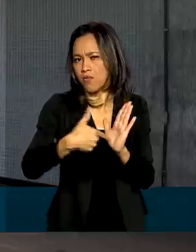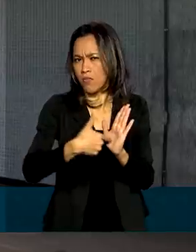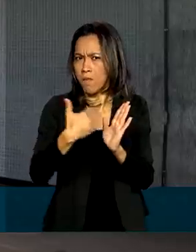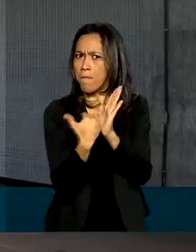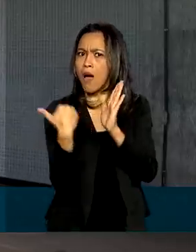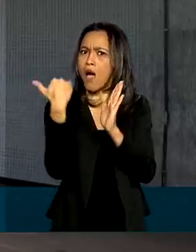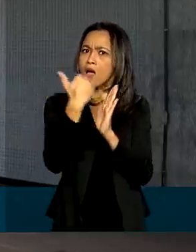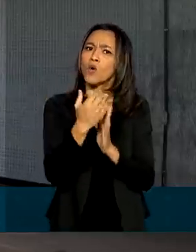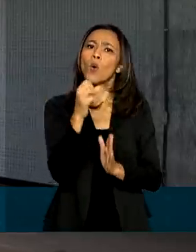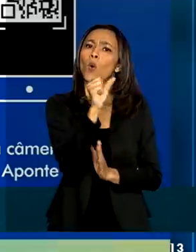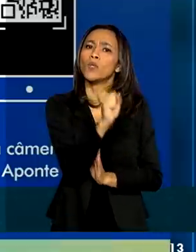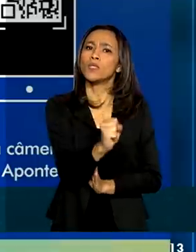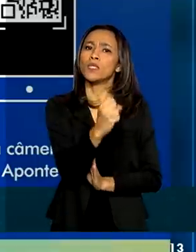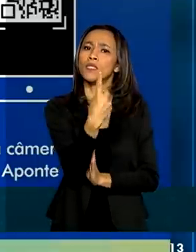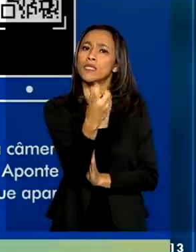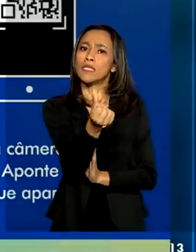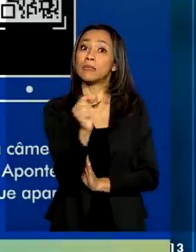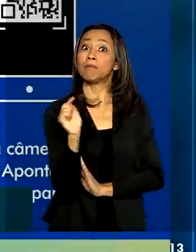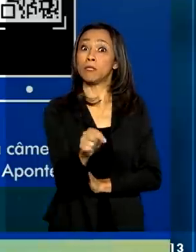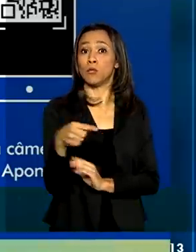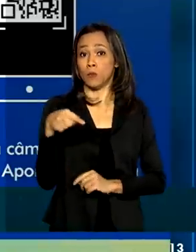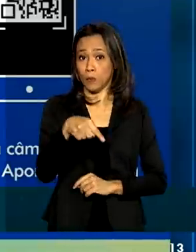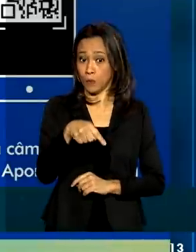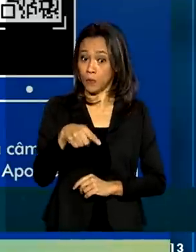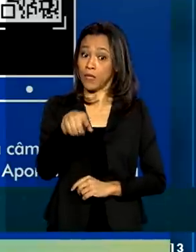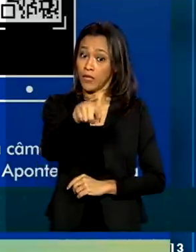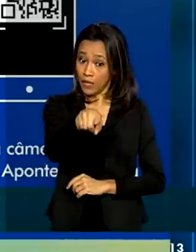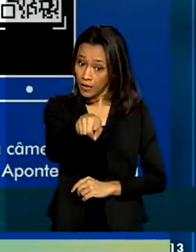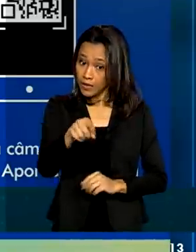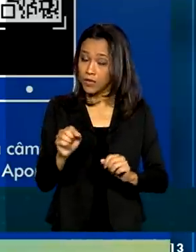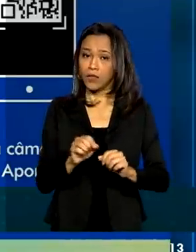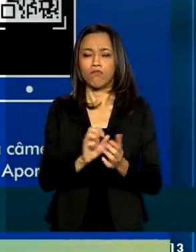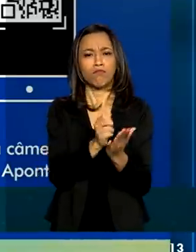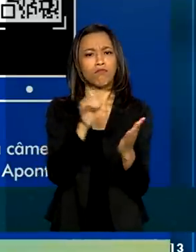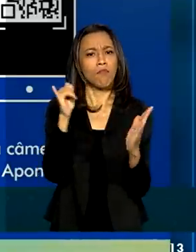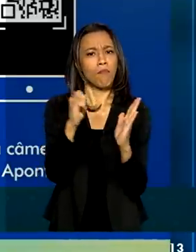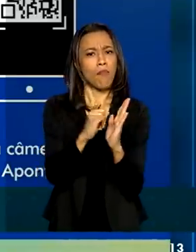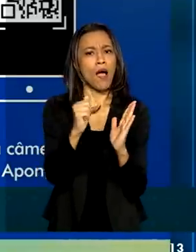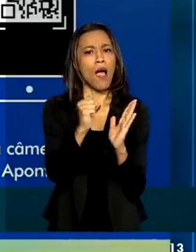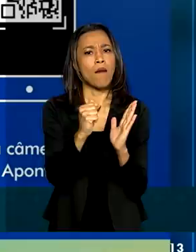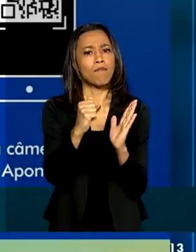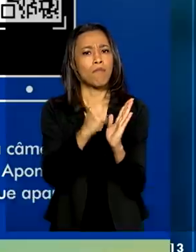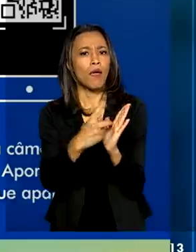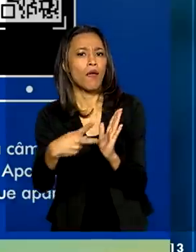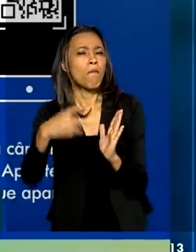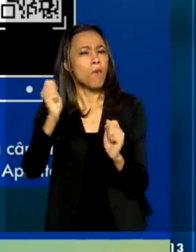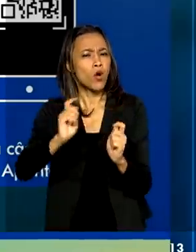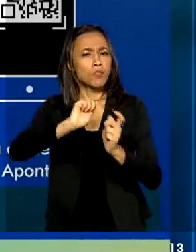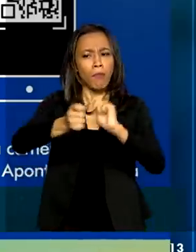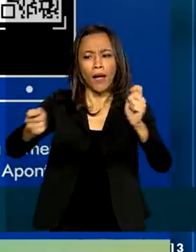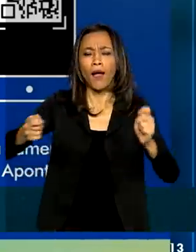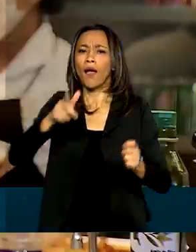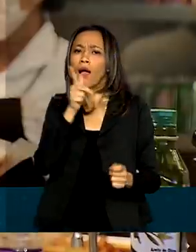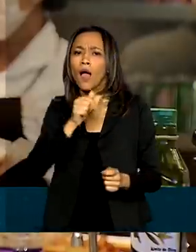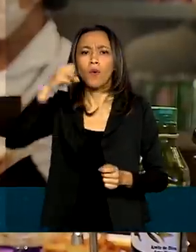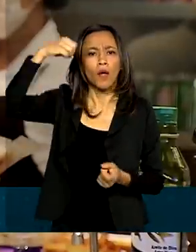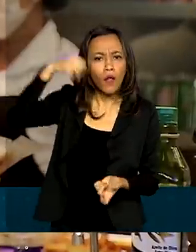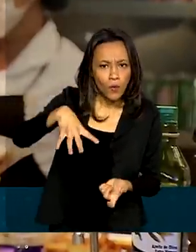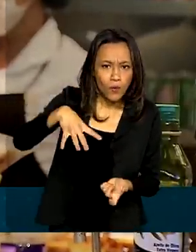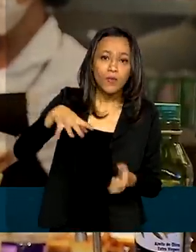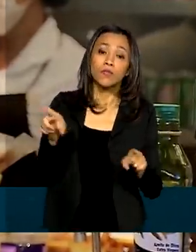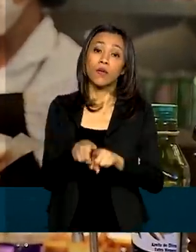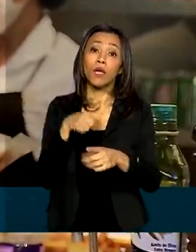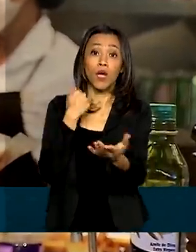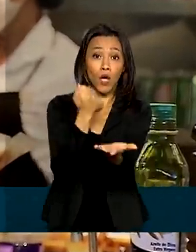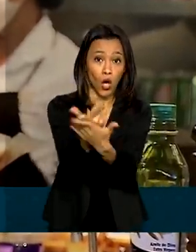816 mil. Através do Caixa Tem, os usuários podem pagar contas de água e luz, por exemplo, além de